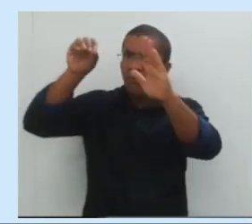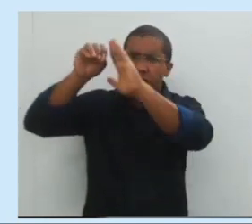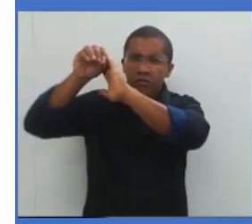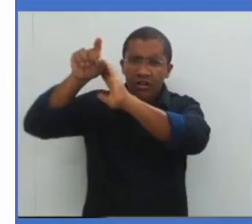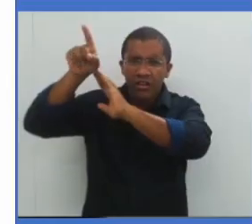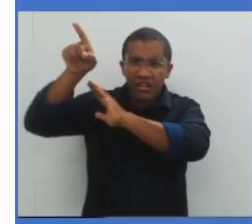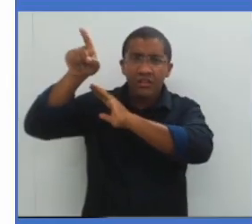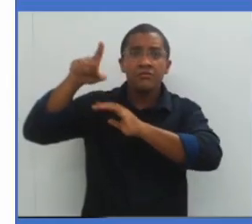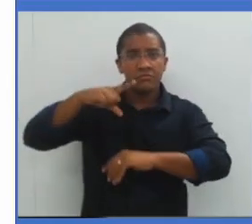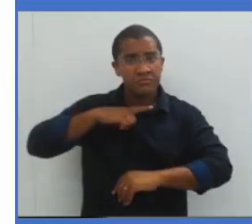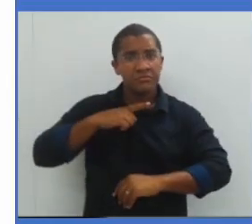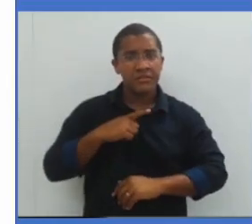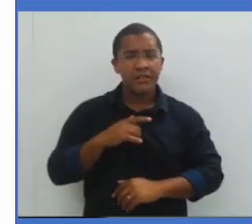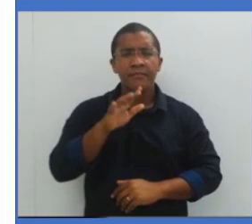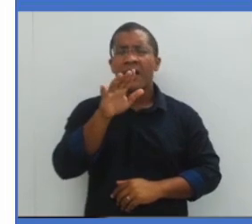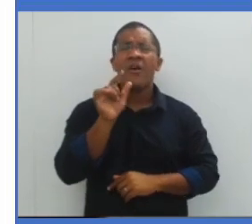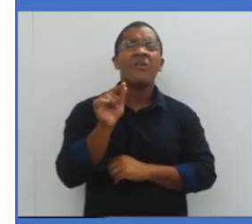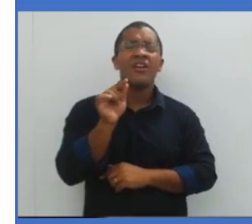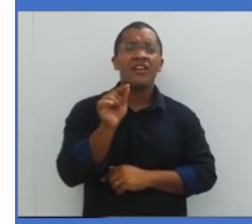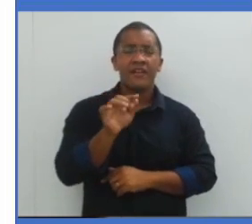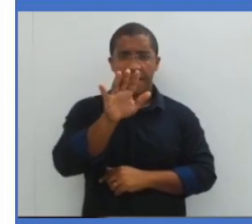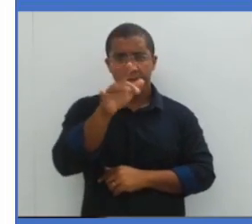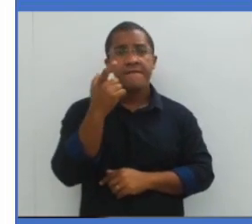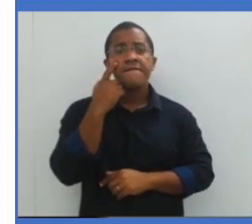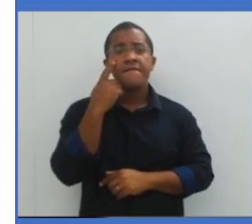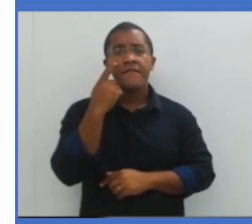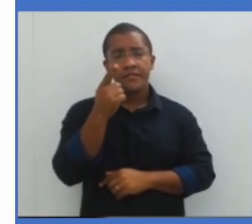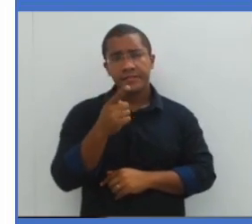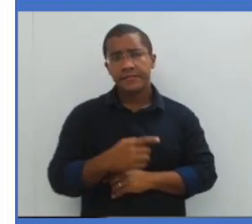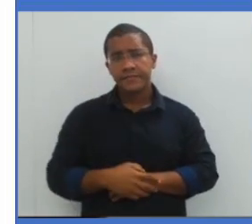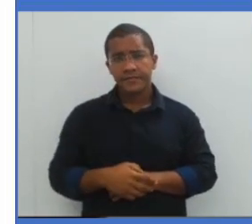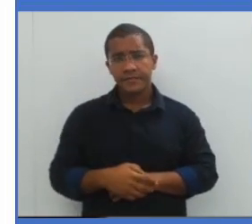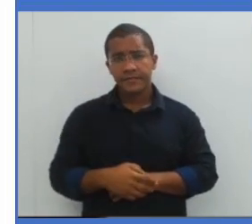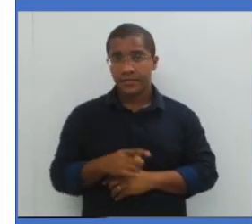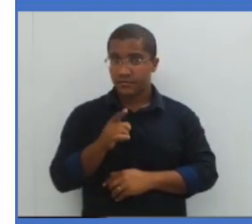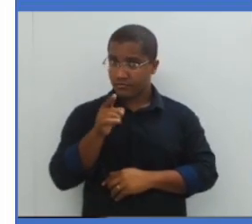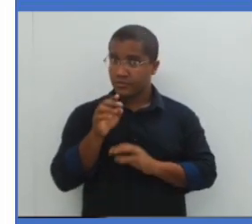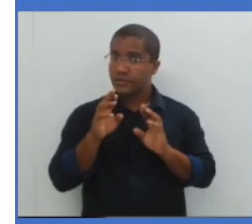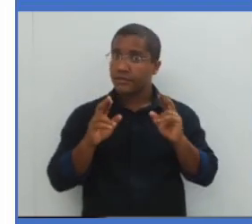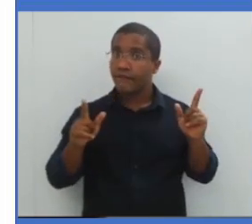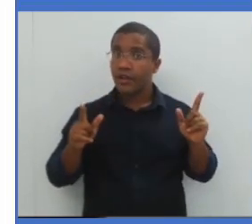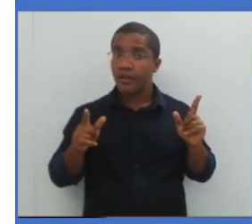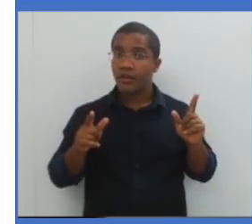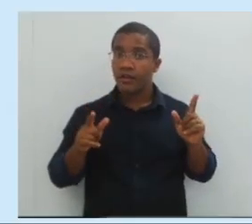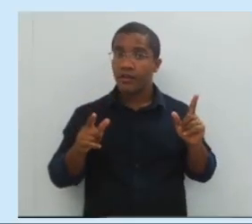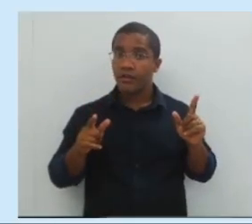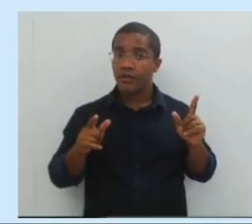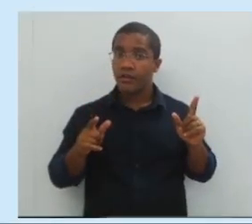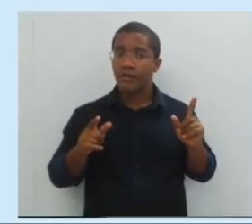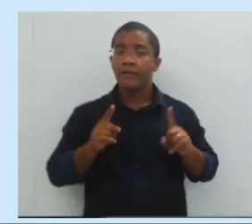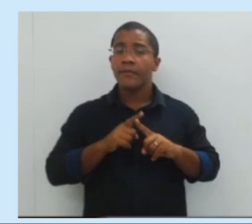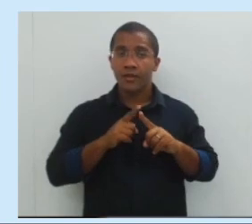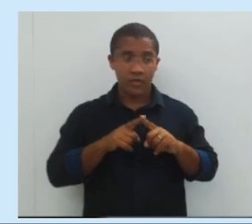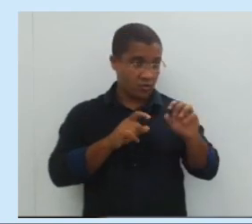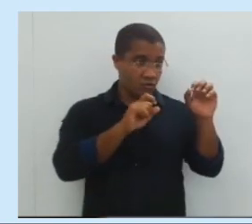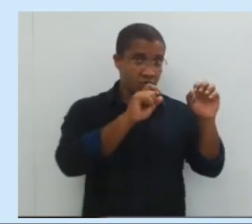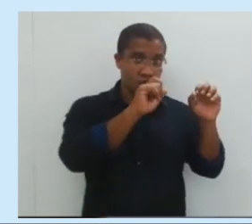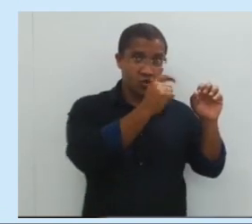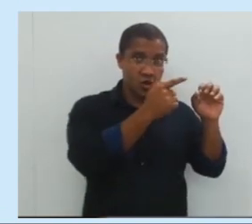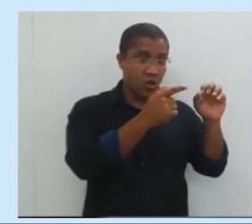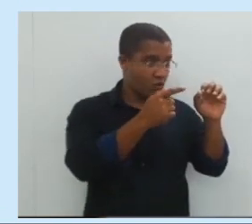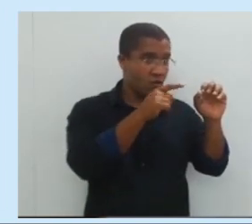O que é um eclipse da Lua? Veja a imagem. Vai ser diferente, tá? Eclipse solar.